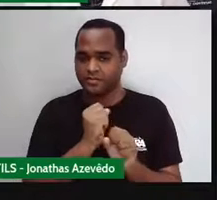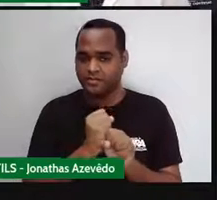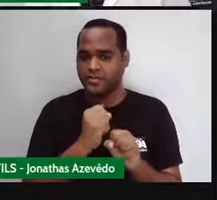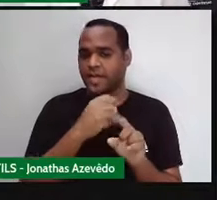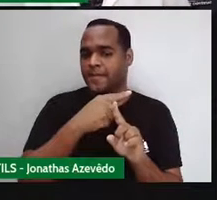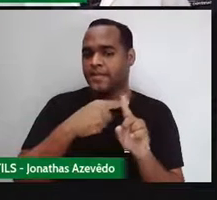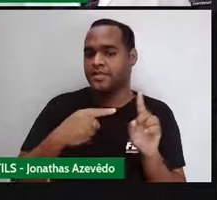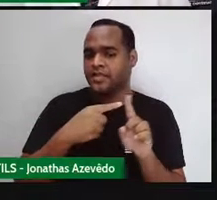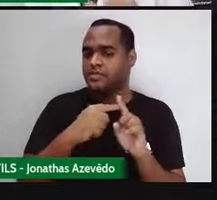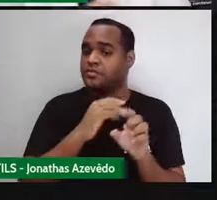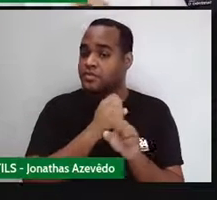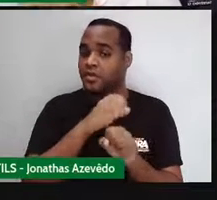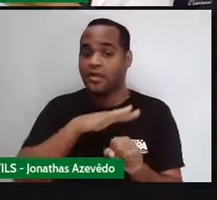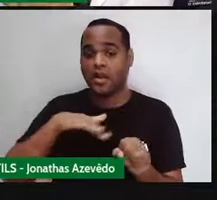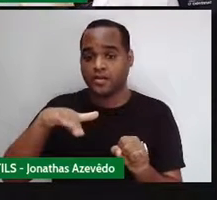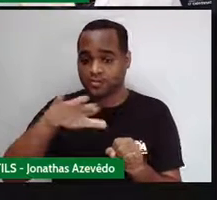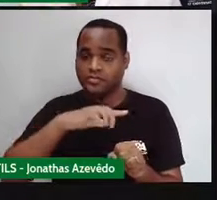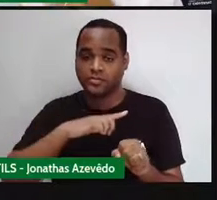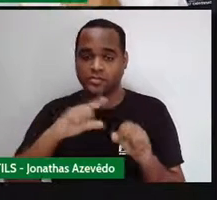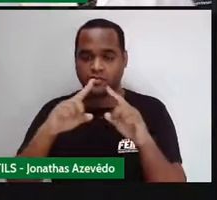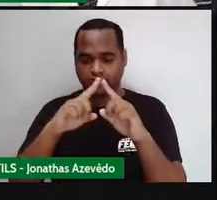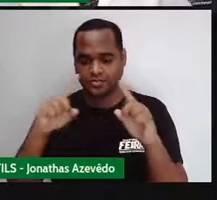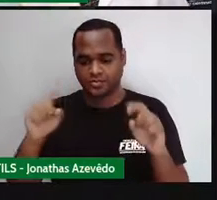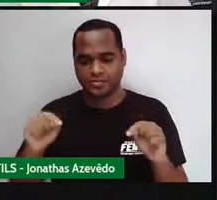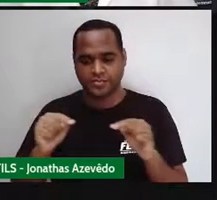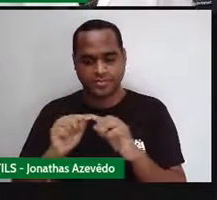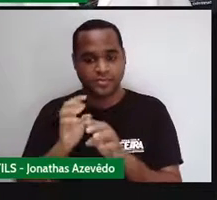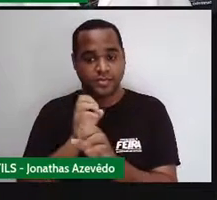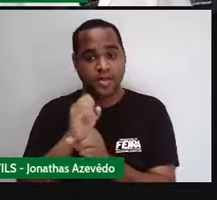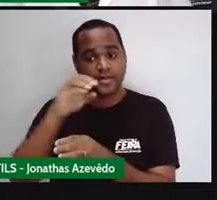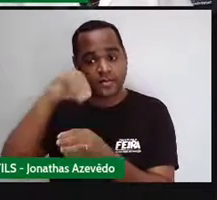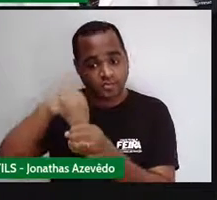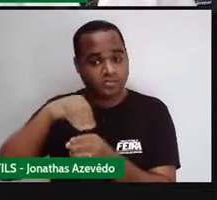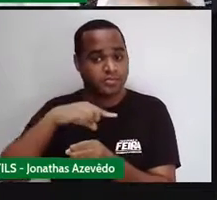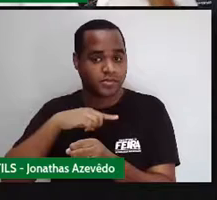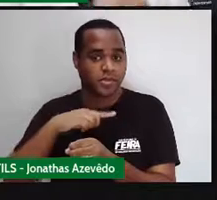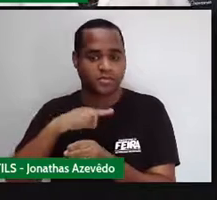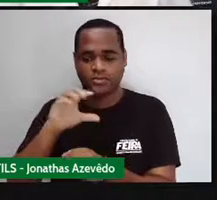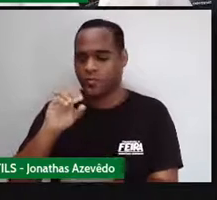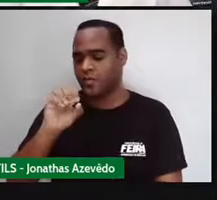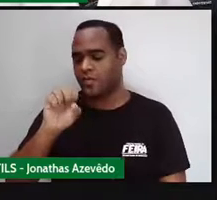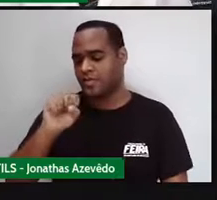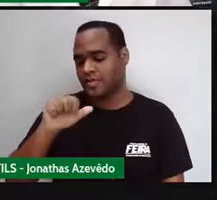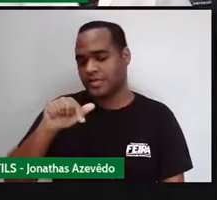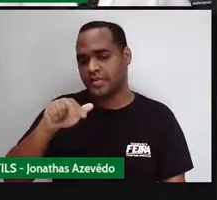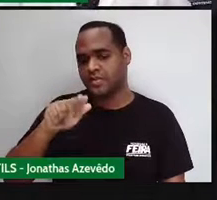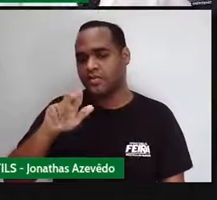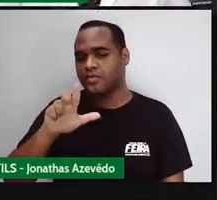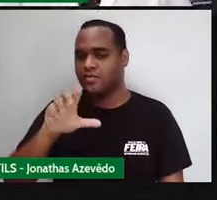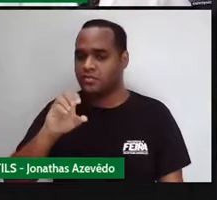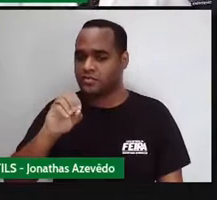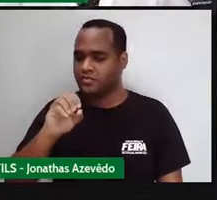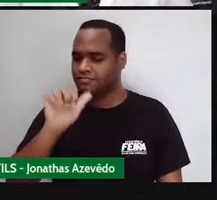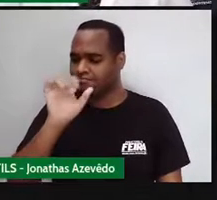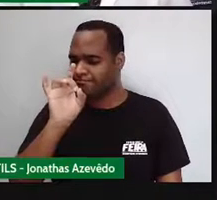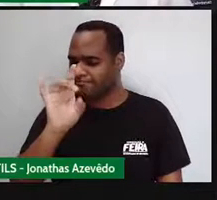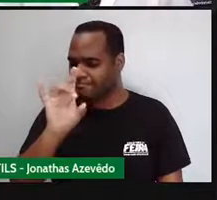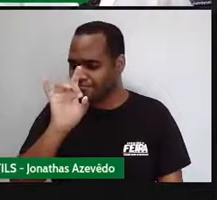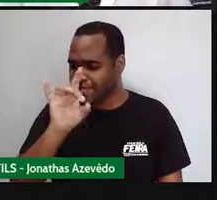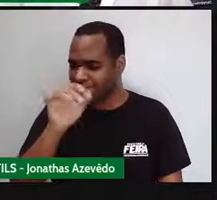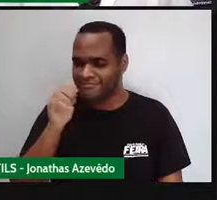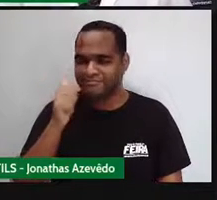retângulo que tem dentro dele o losango. Certo? Que massa isso. Que massa, não é?